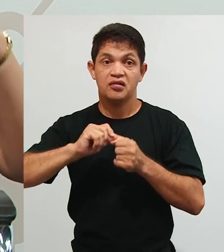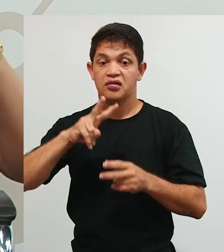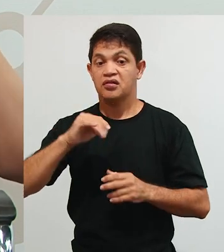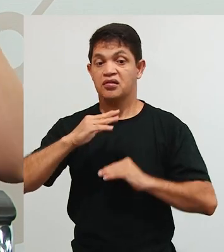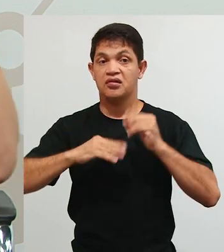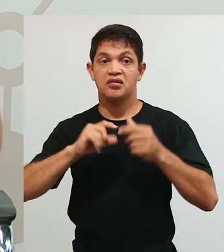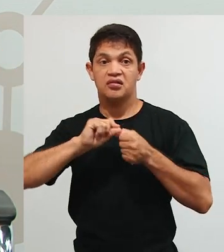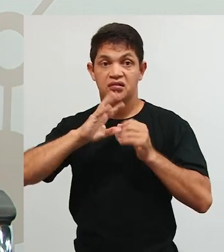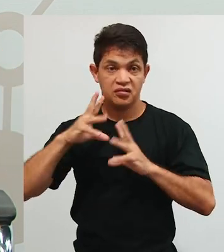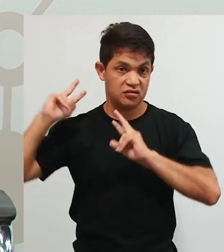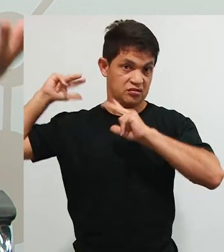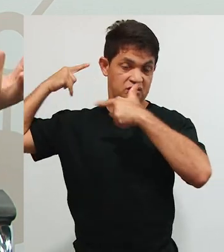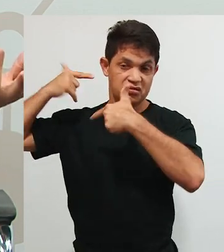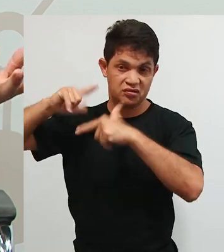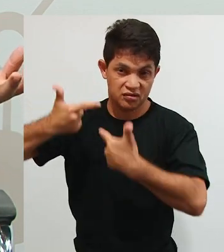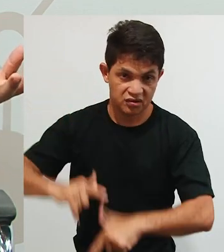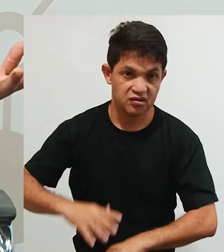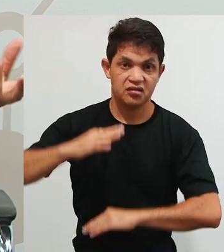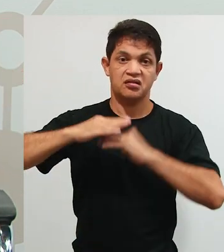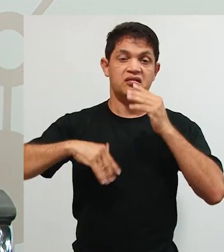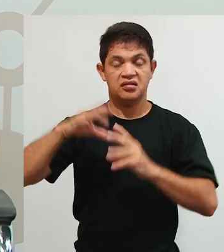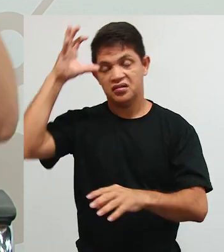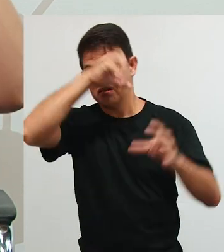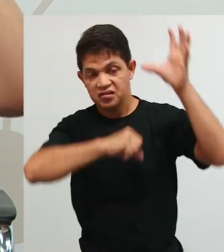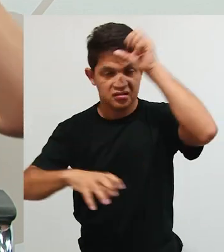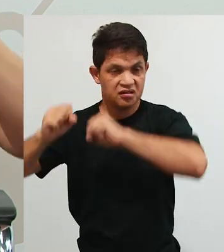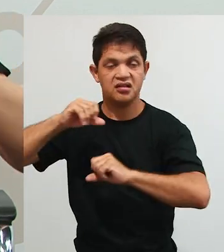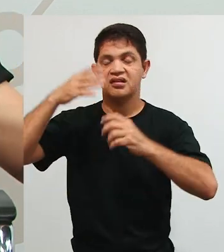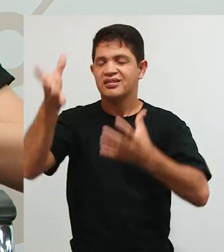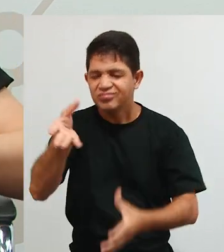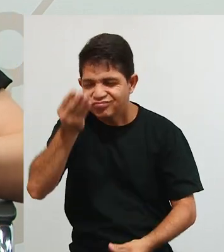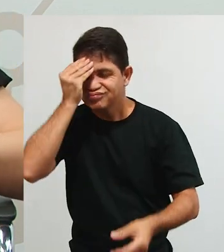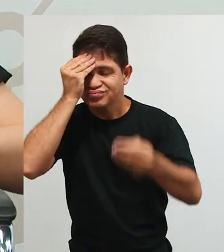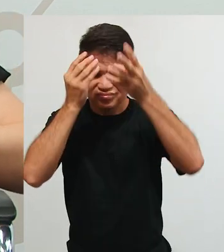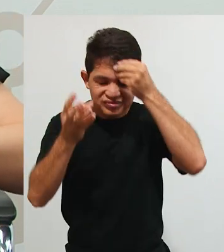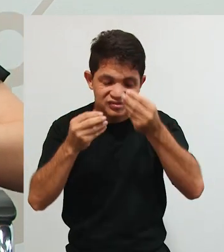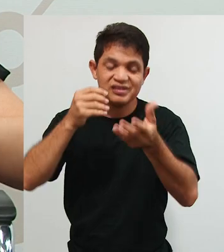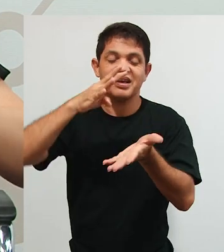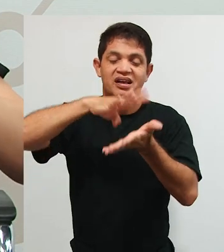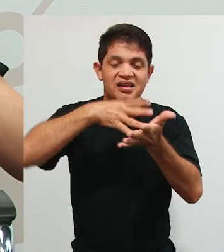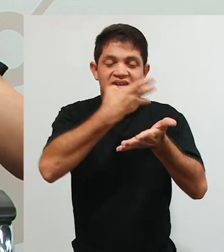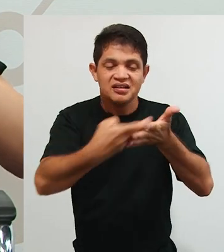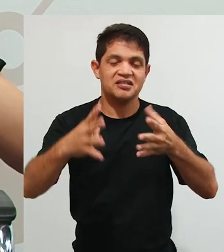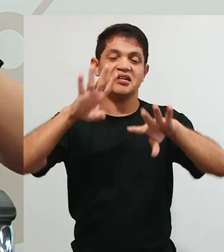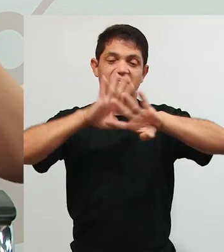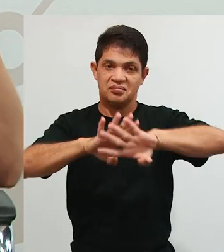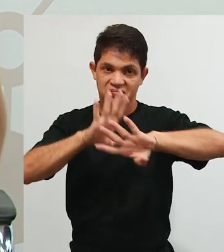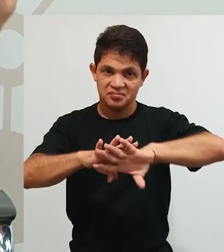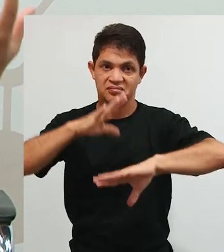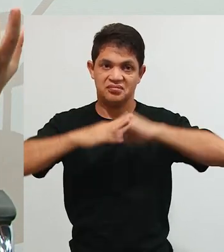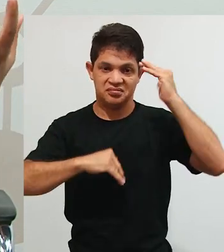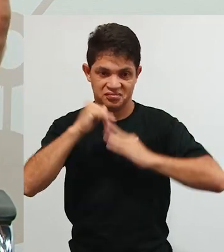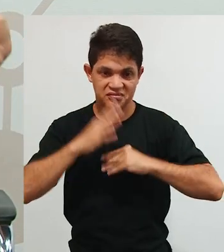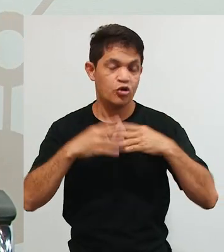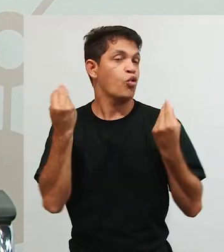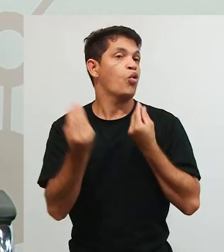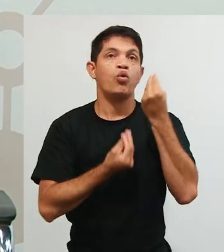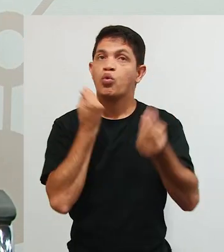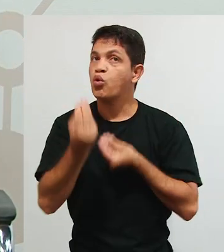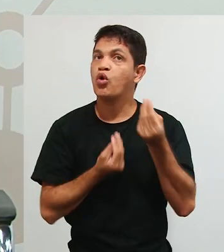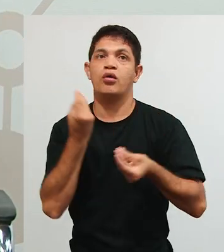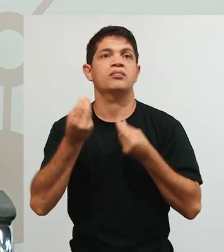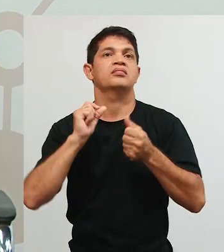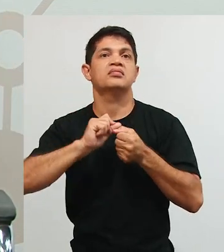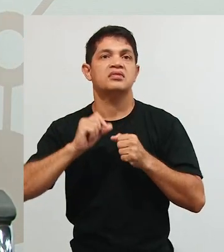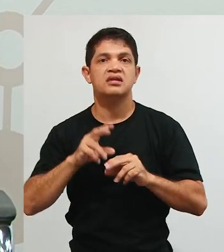da tabuada. Quando íamos aprender, tínhamos que decorar a tabuada. Aí, qual que era o estímulo? O estímulo